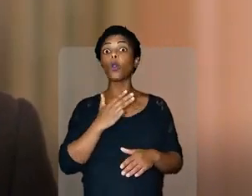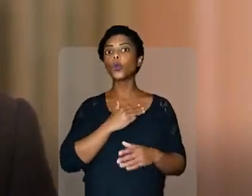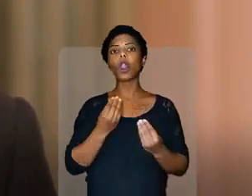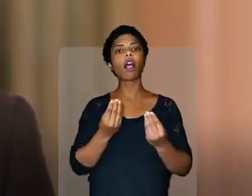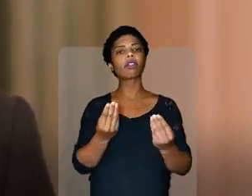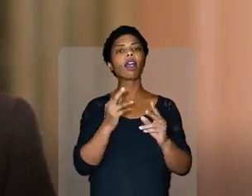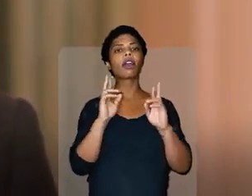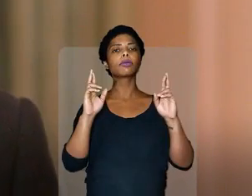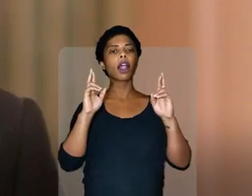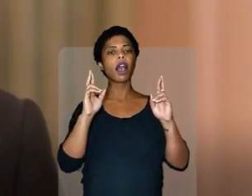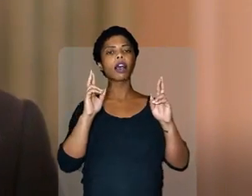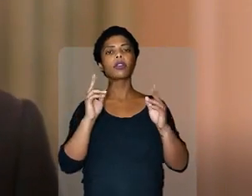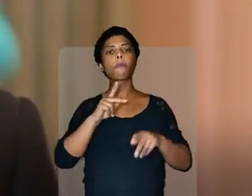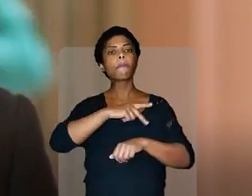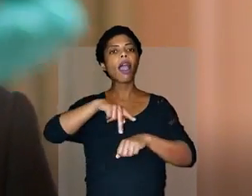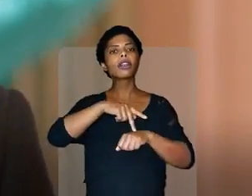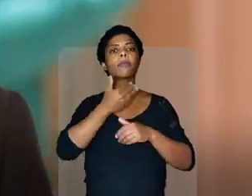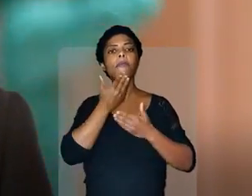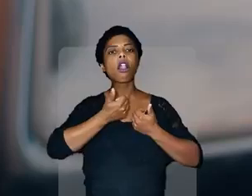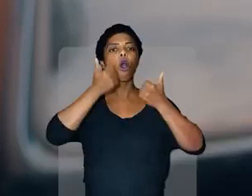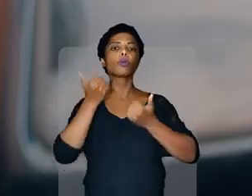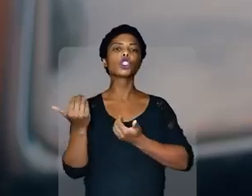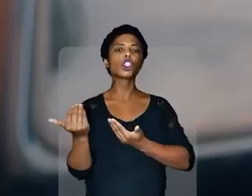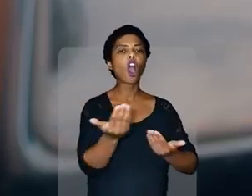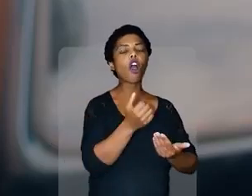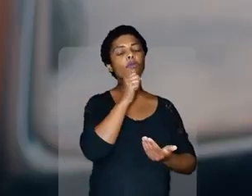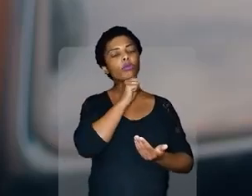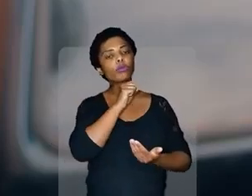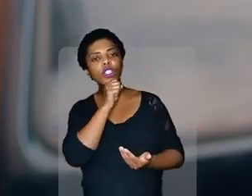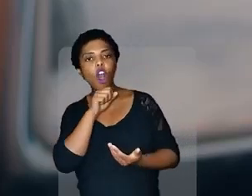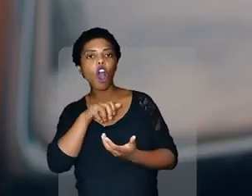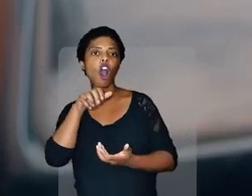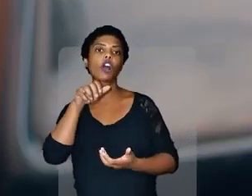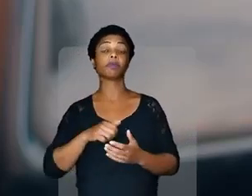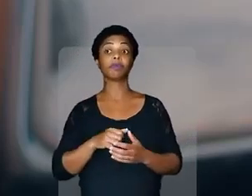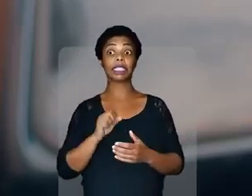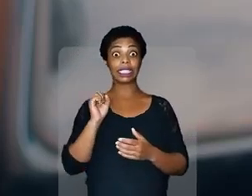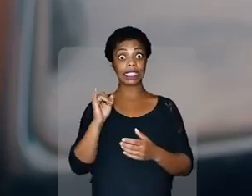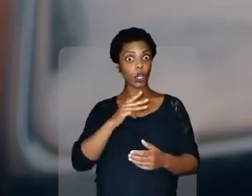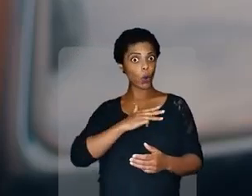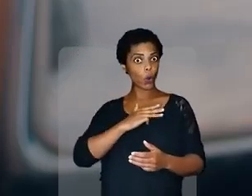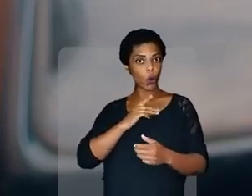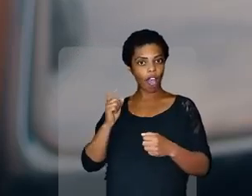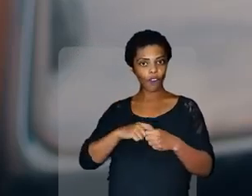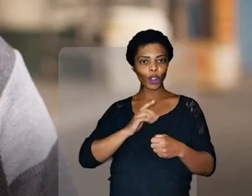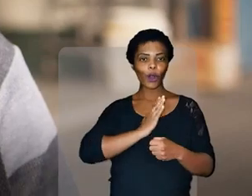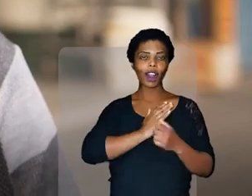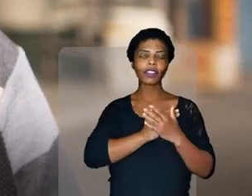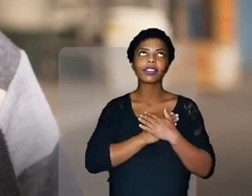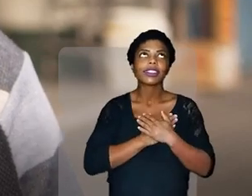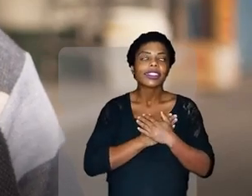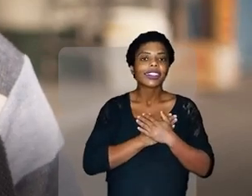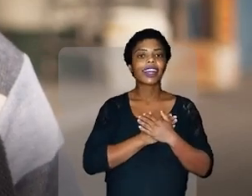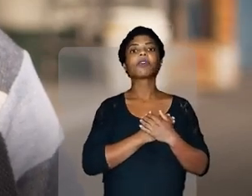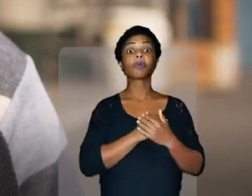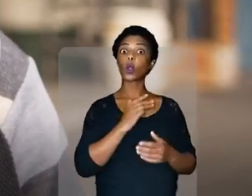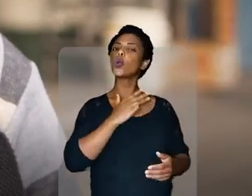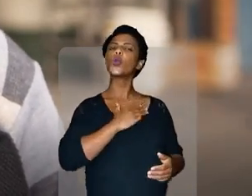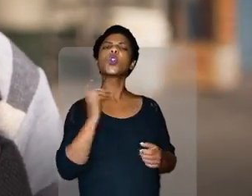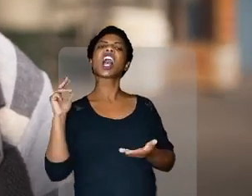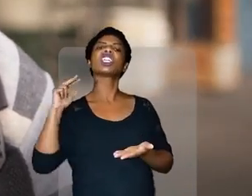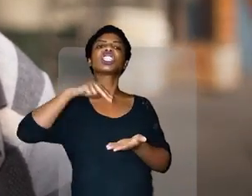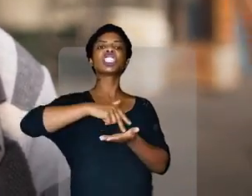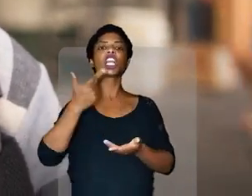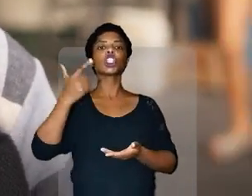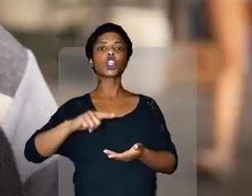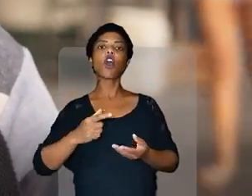melhor para os jovens, para os idosos. Com ele voltando, dá aquele quentinho no coração. O povo escolheu e